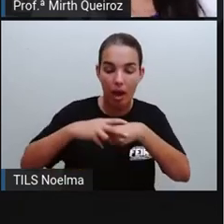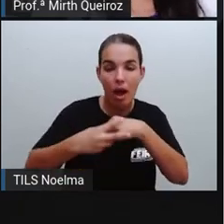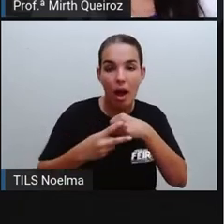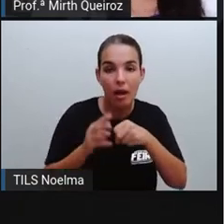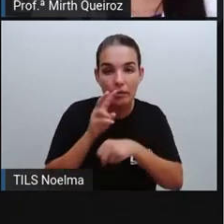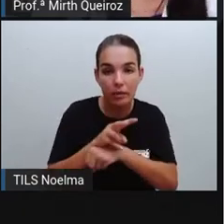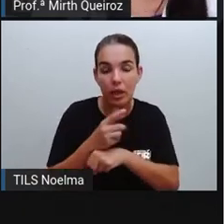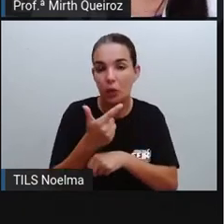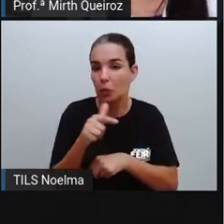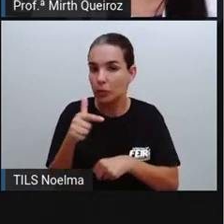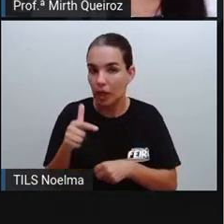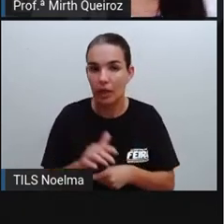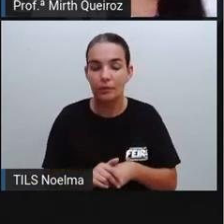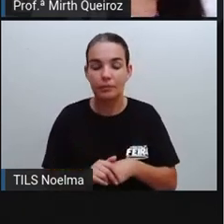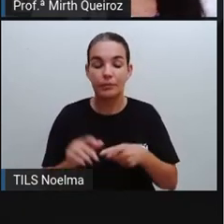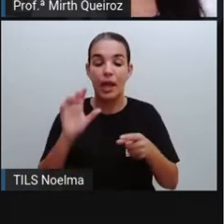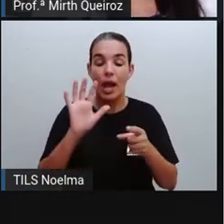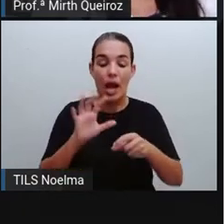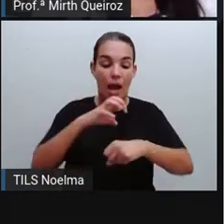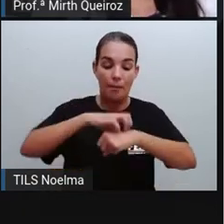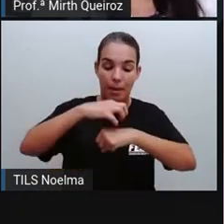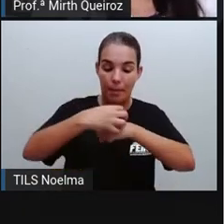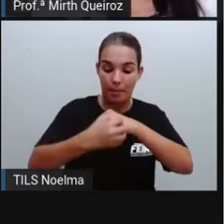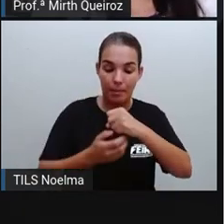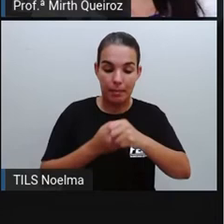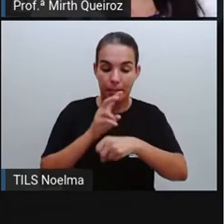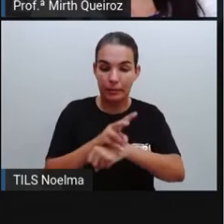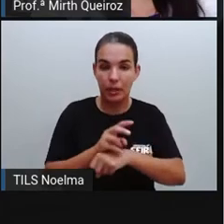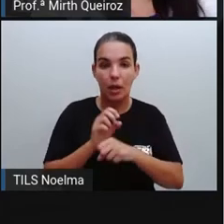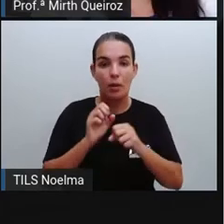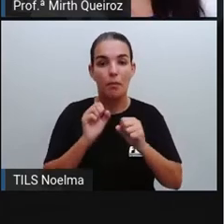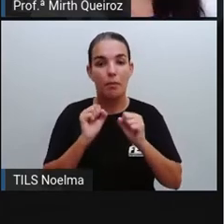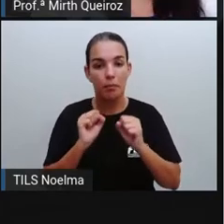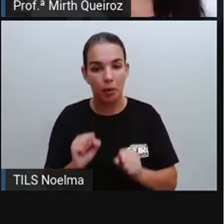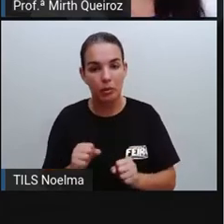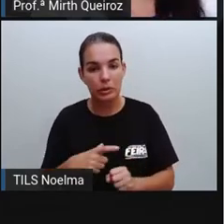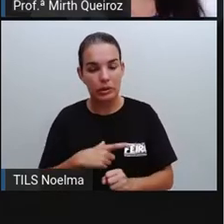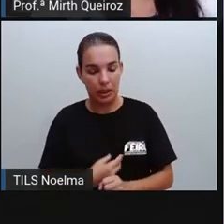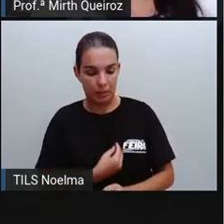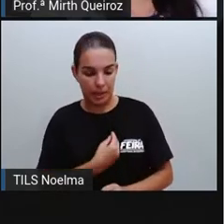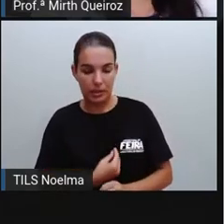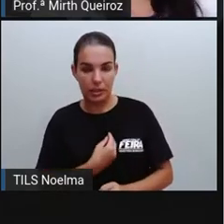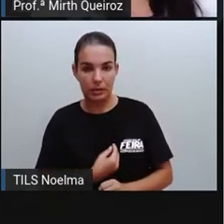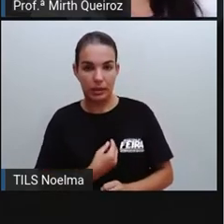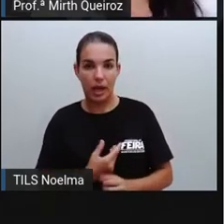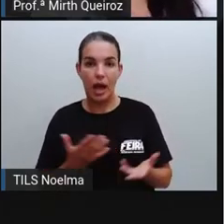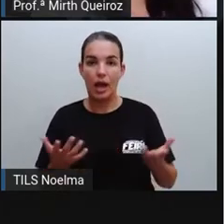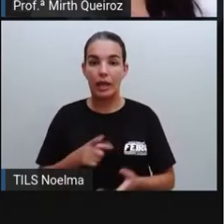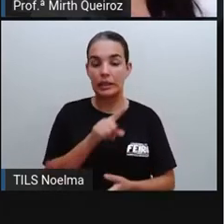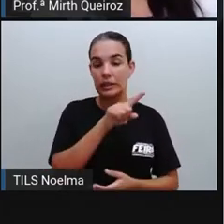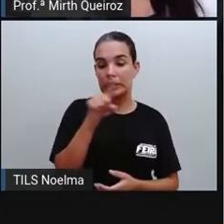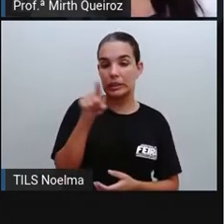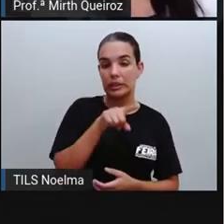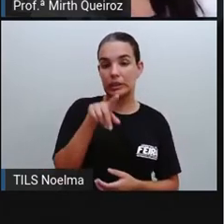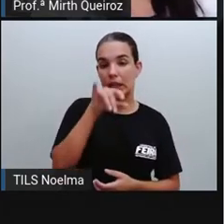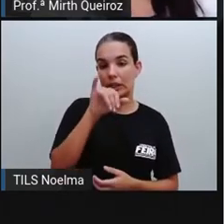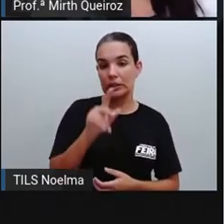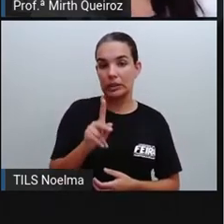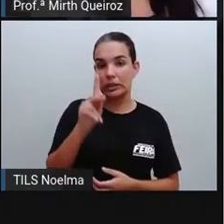chikungunya, pode estar presente e na zika também pode estar presente. Então, se você apresentou